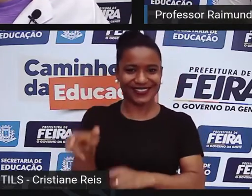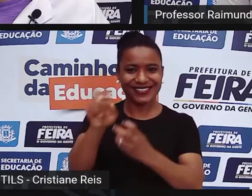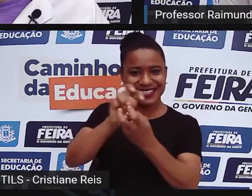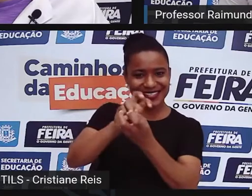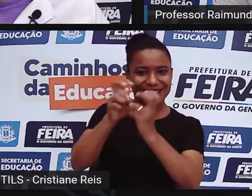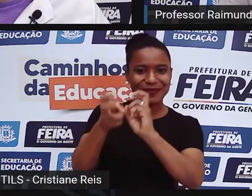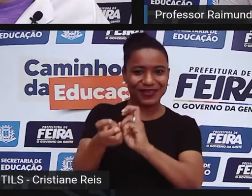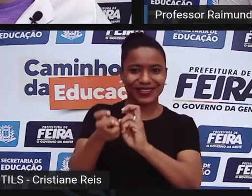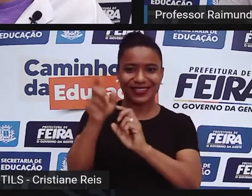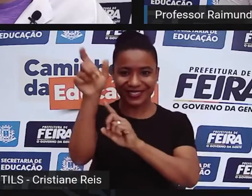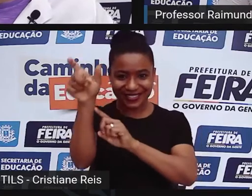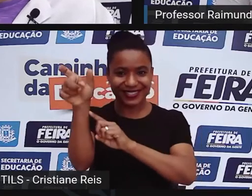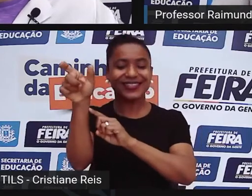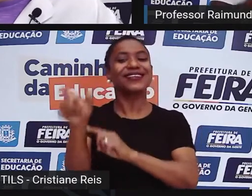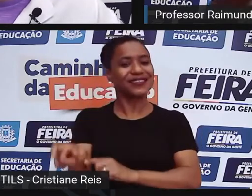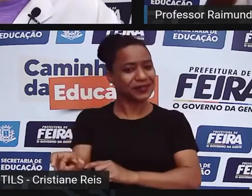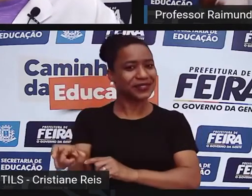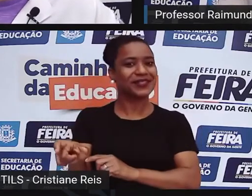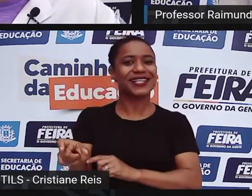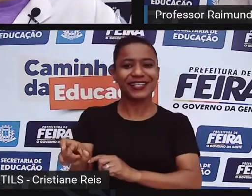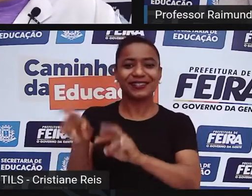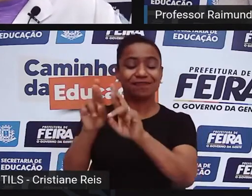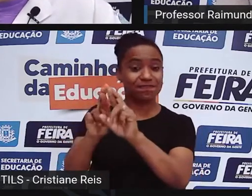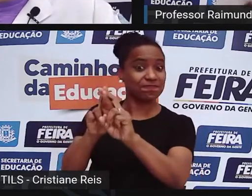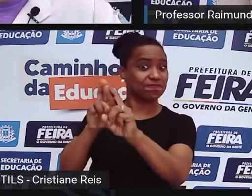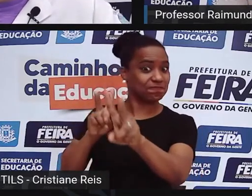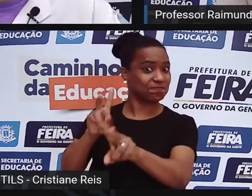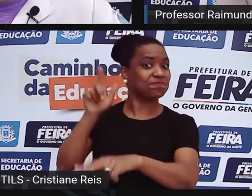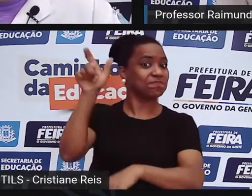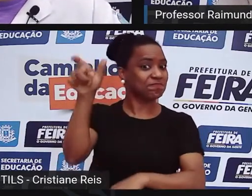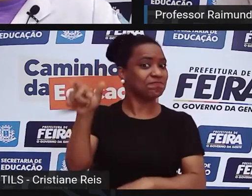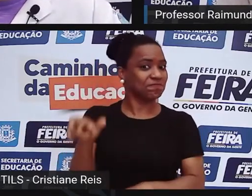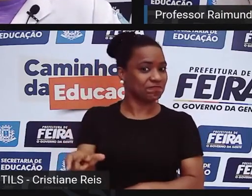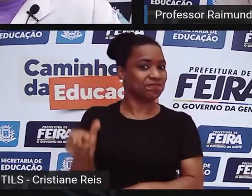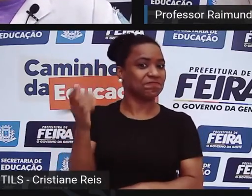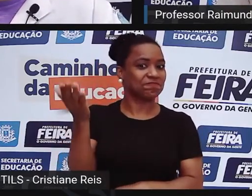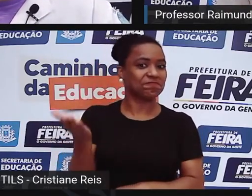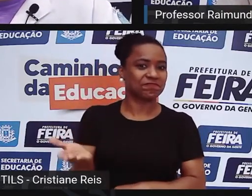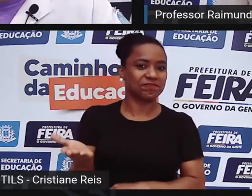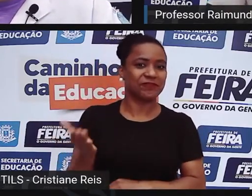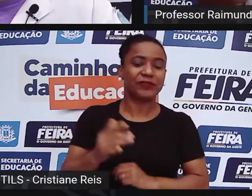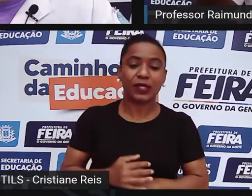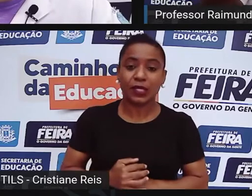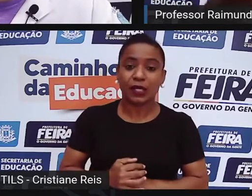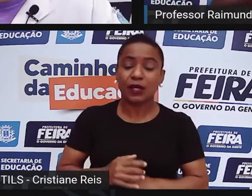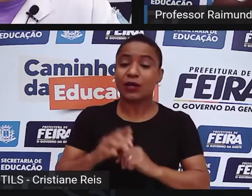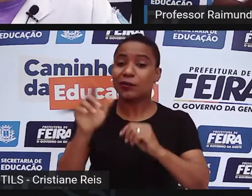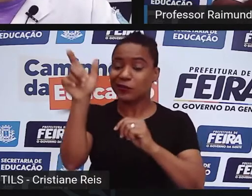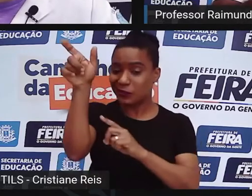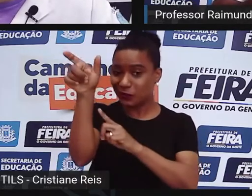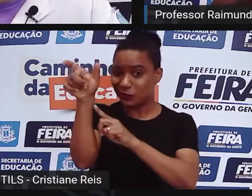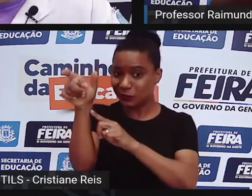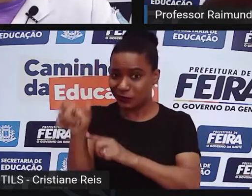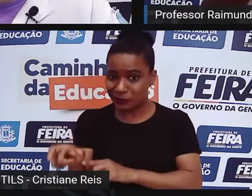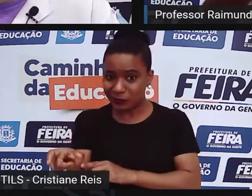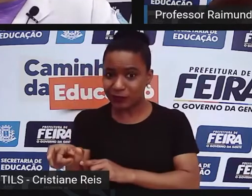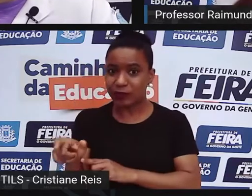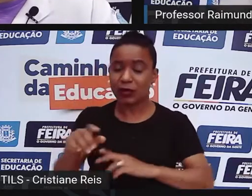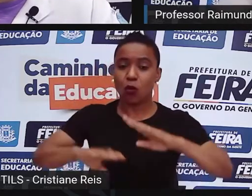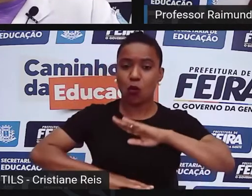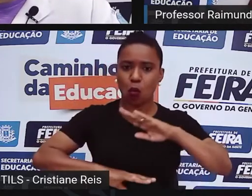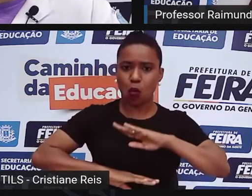capoeira, se você pratica, você já é um ser diferenciado, porque você vai ter uma agilidade